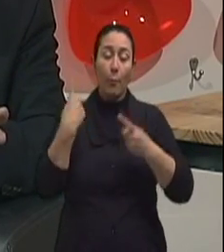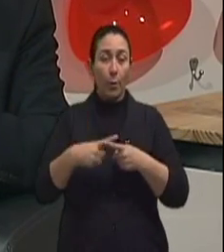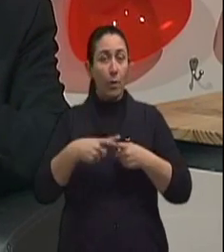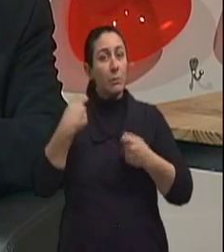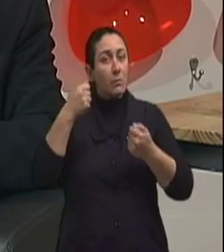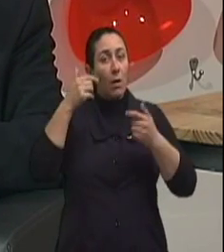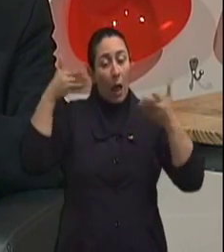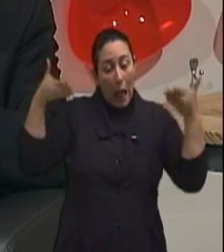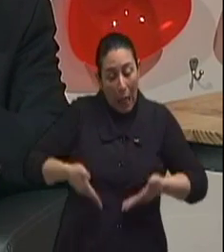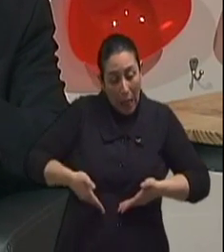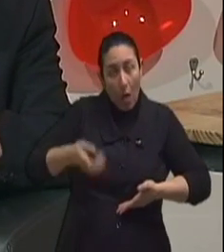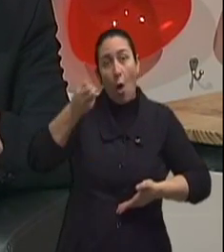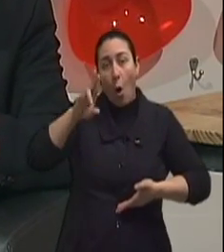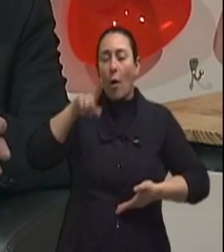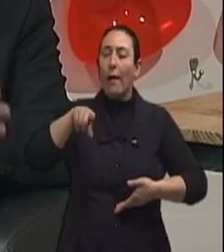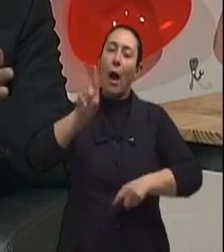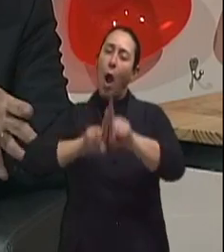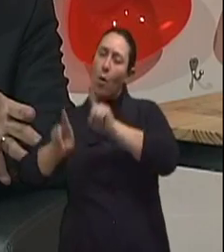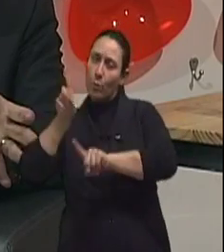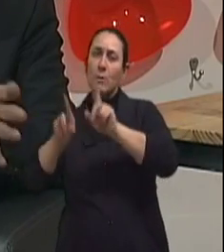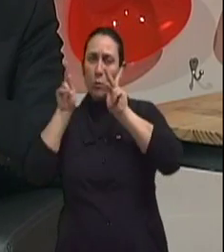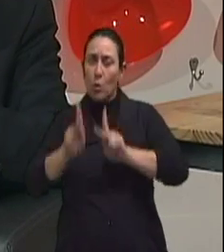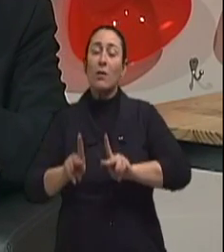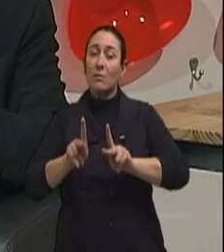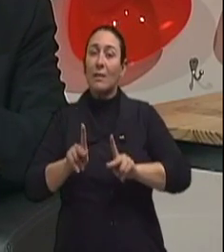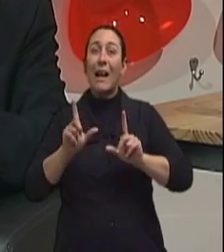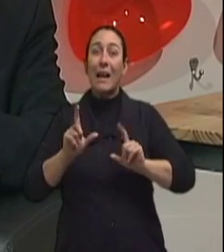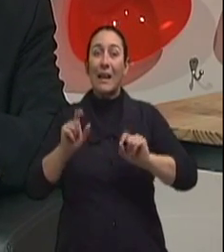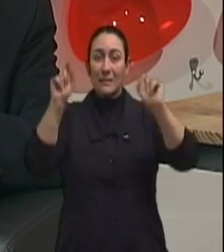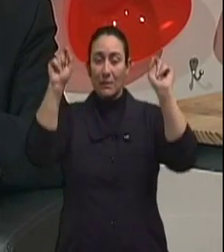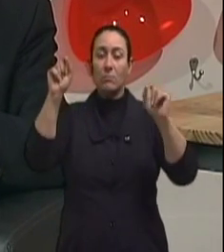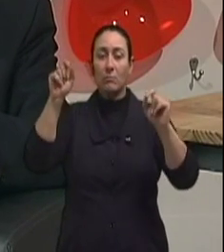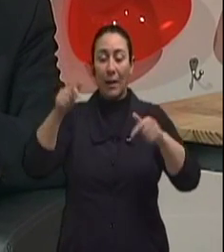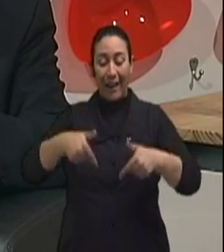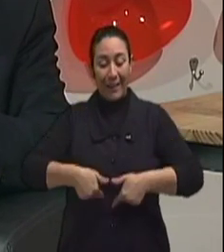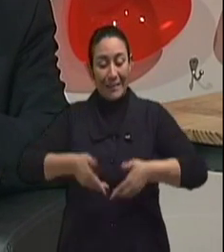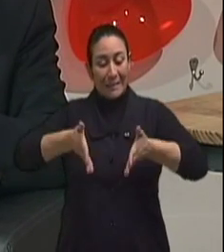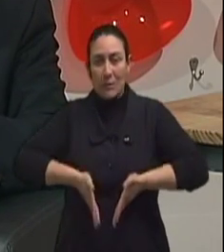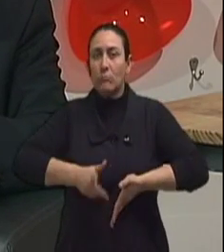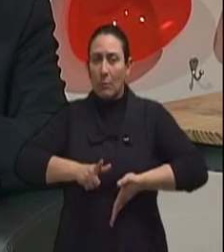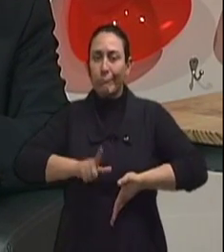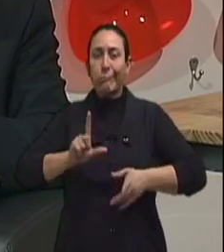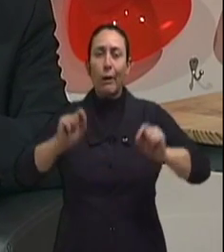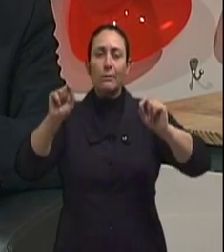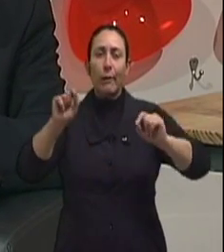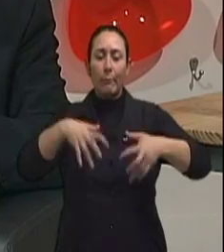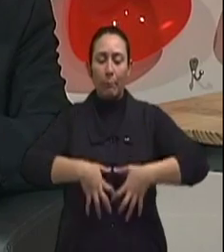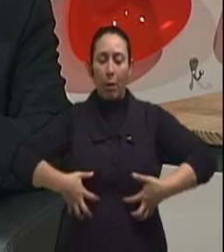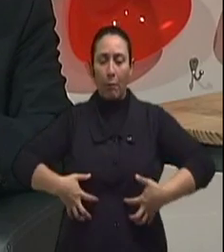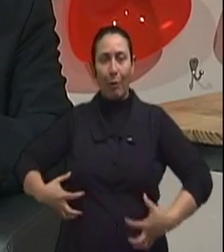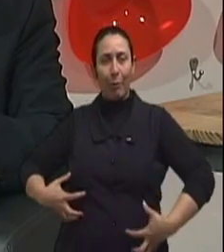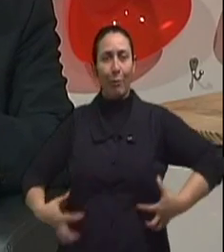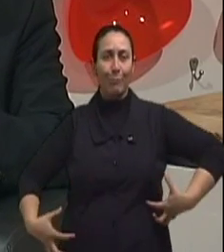estômago ou não. Infelizmente, alguns casos já se apresentam com a doença não mais restrita ao estômago, e aí o tratamento,